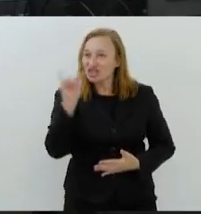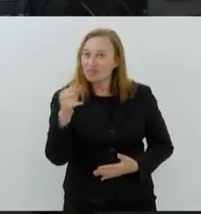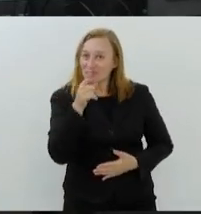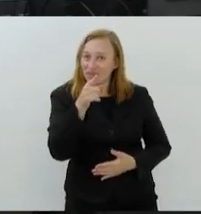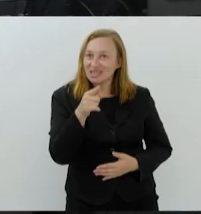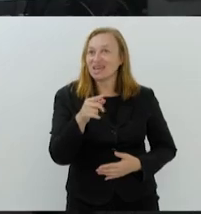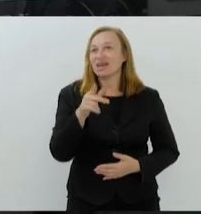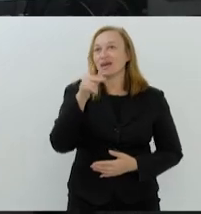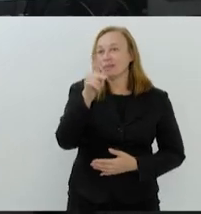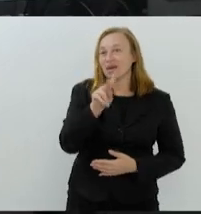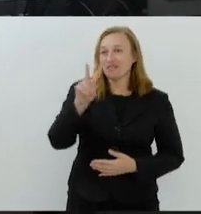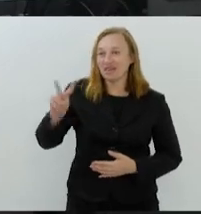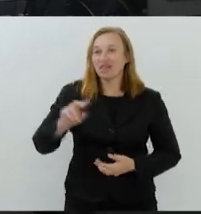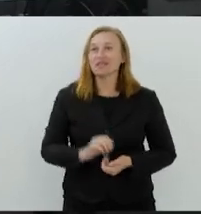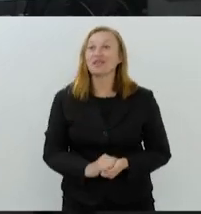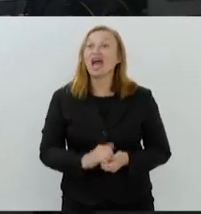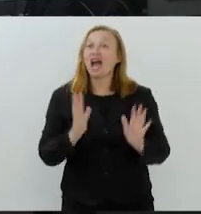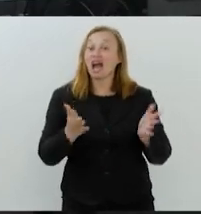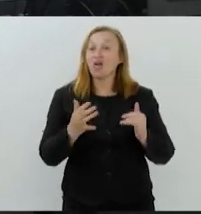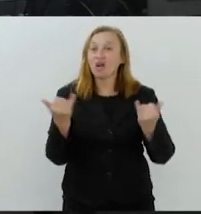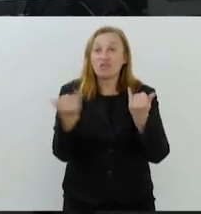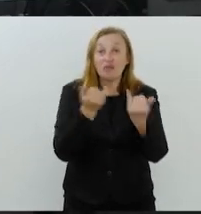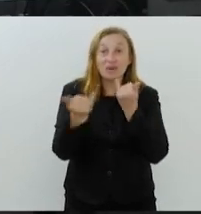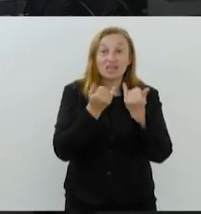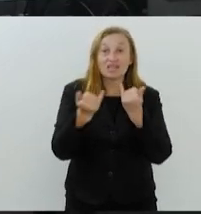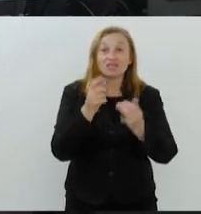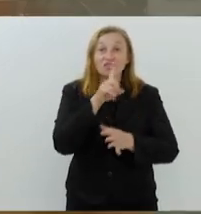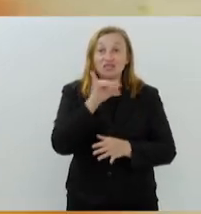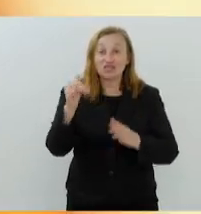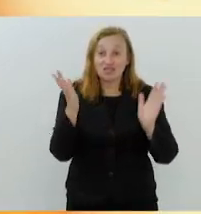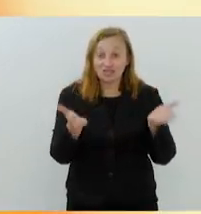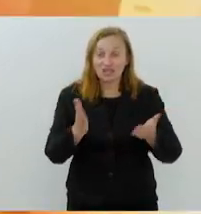IPV. Vamos ao nosso giro de notícias de hoje.